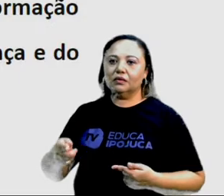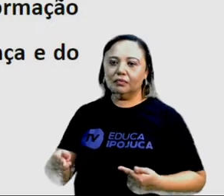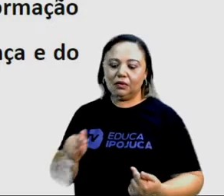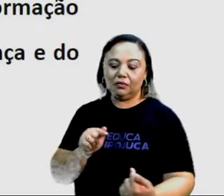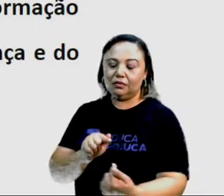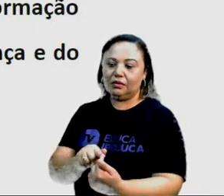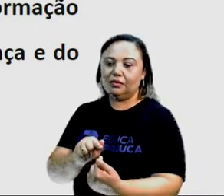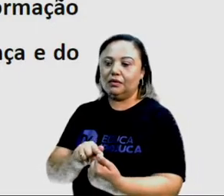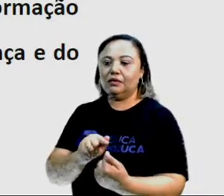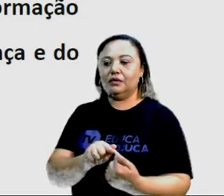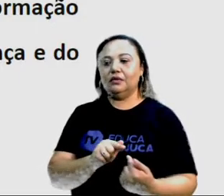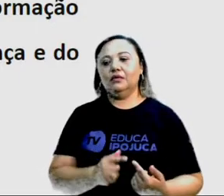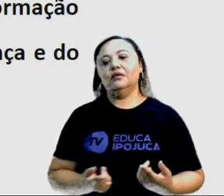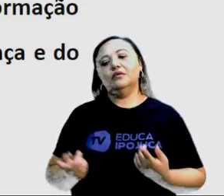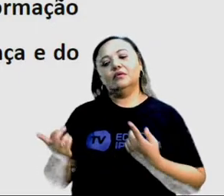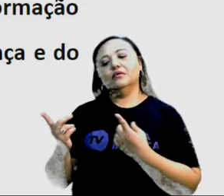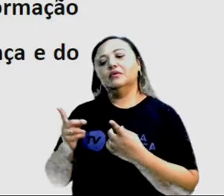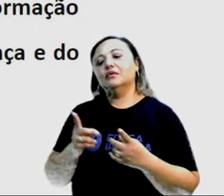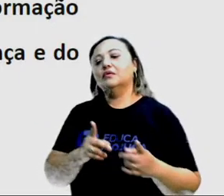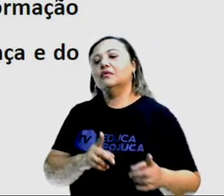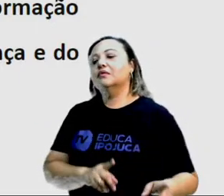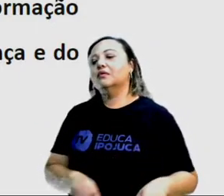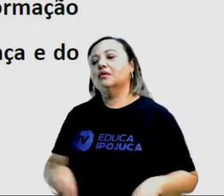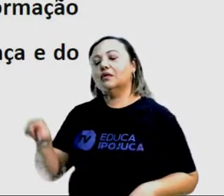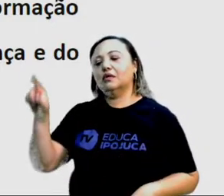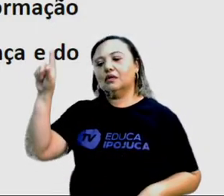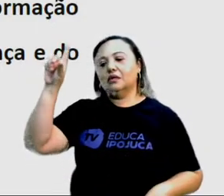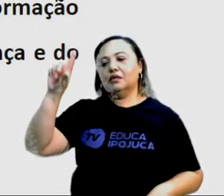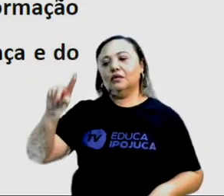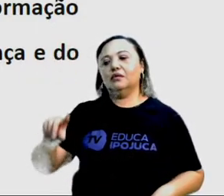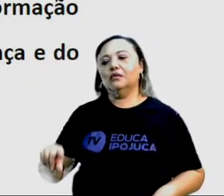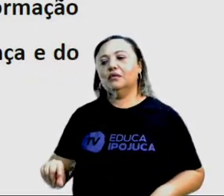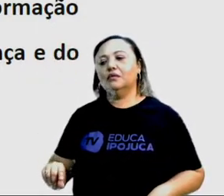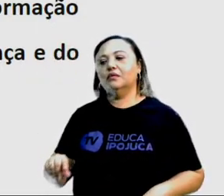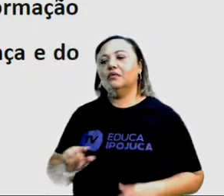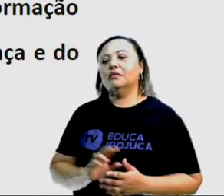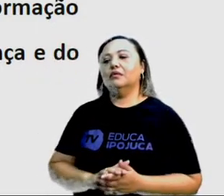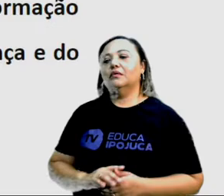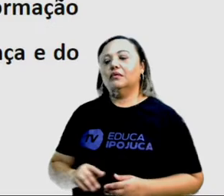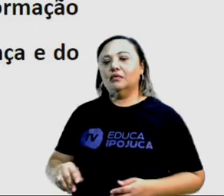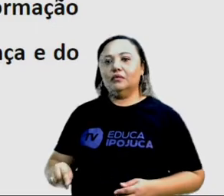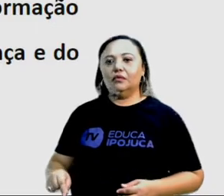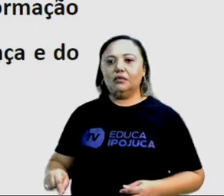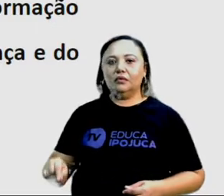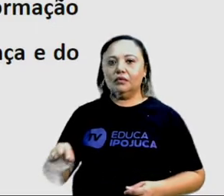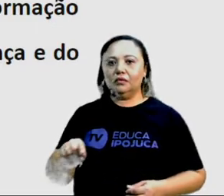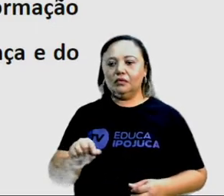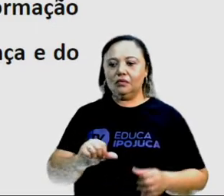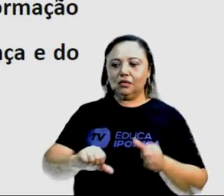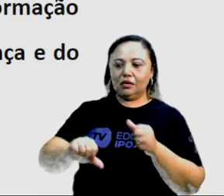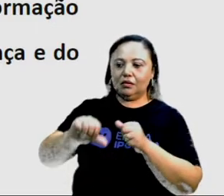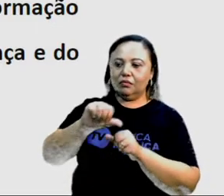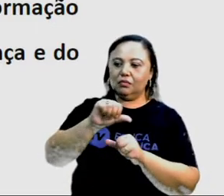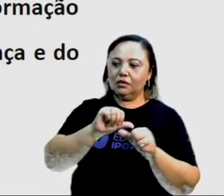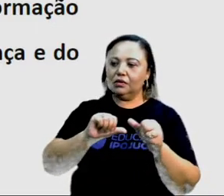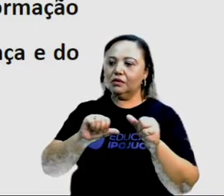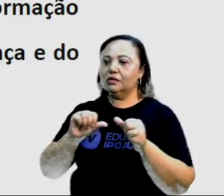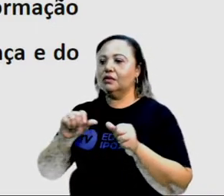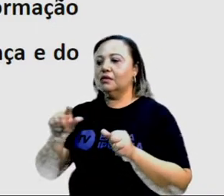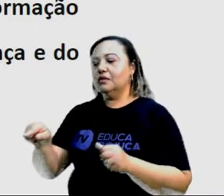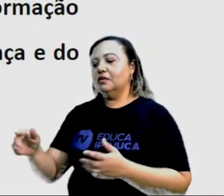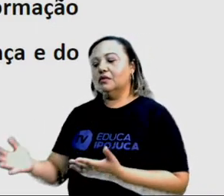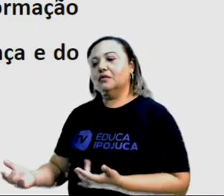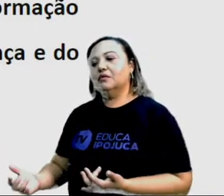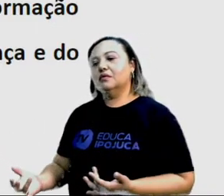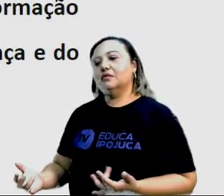Sou contra porque a possibilidade de sobrevivência e transformação destes adolescentes